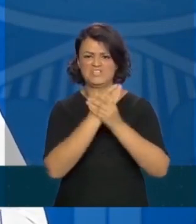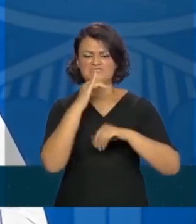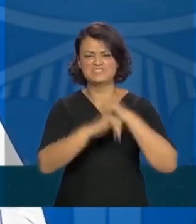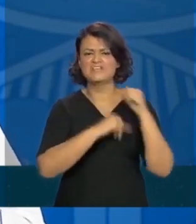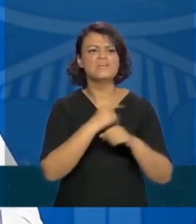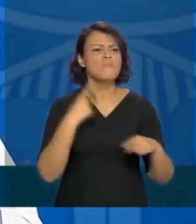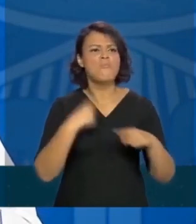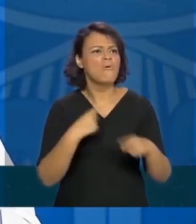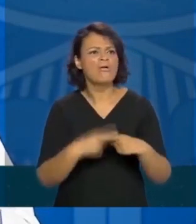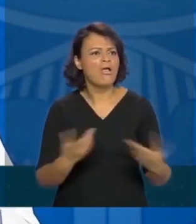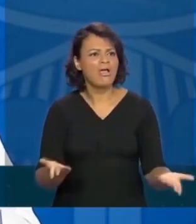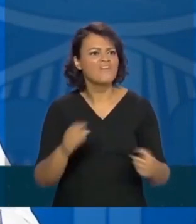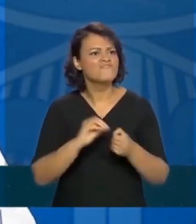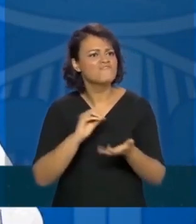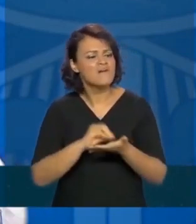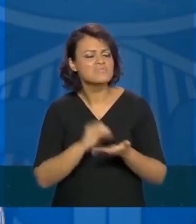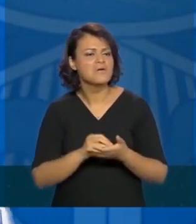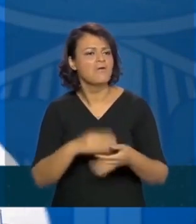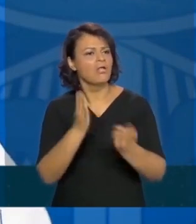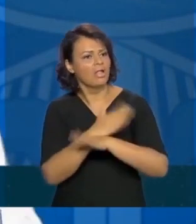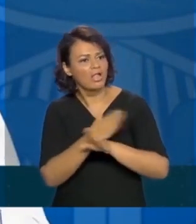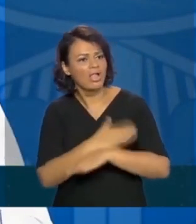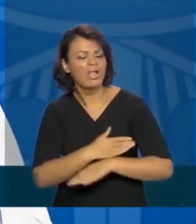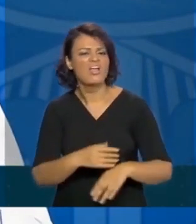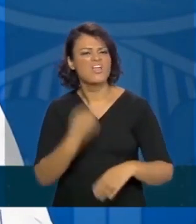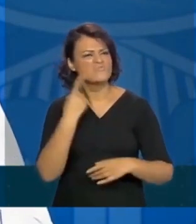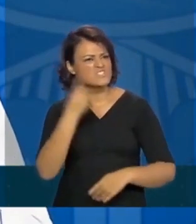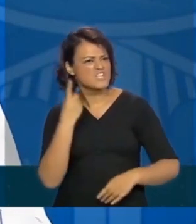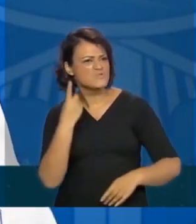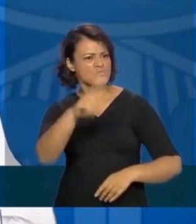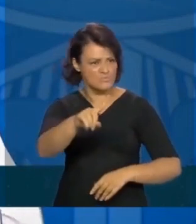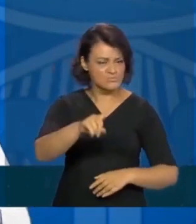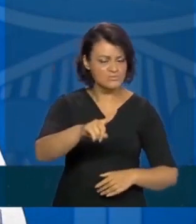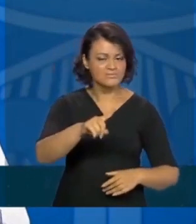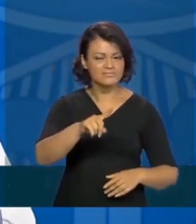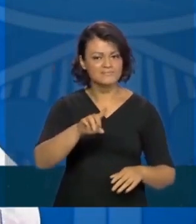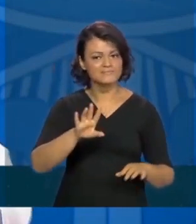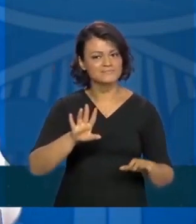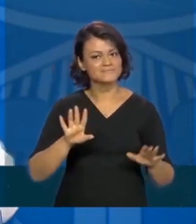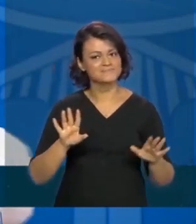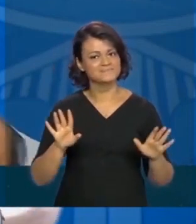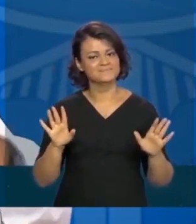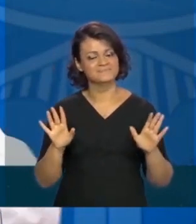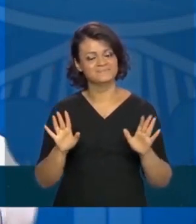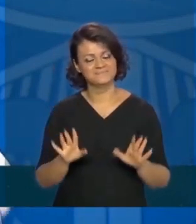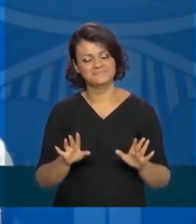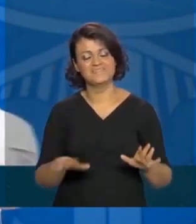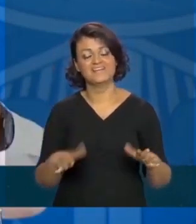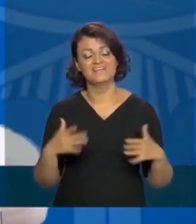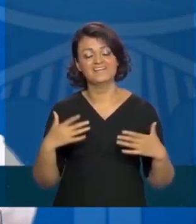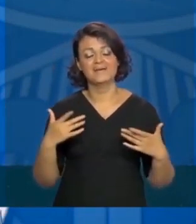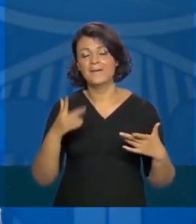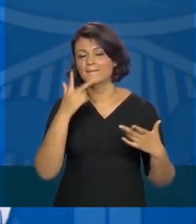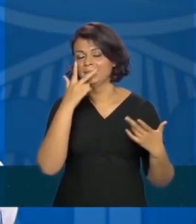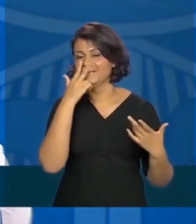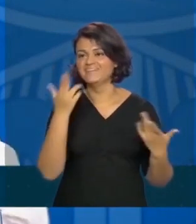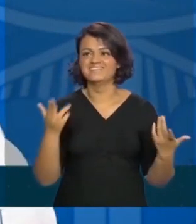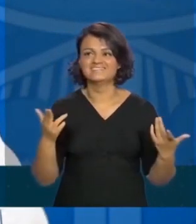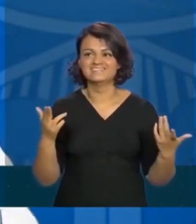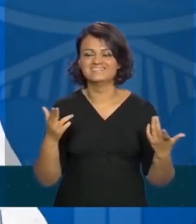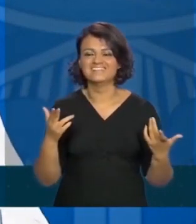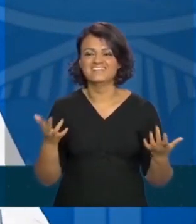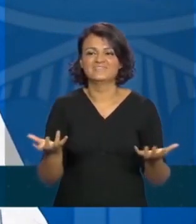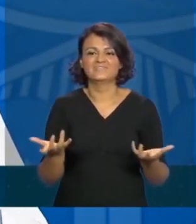por que não fez isso? Ah, eu sei de uma denúncia disso, é o processo que a gente chama de fritura, de